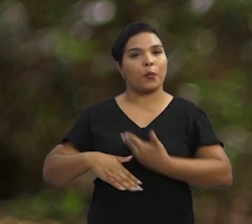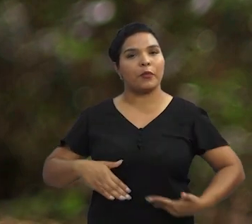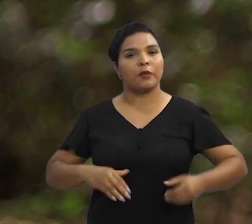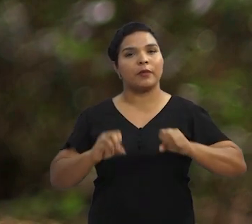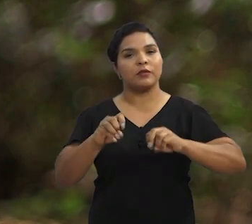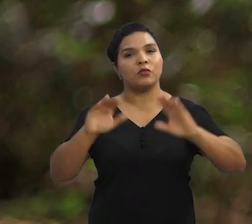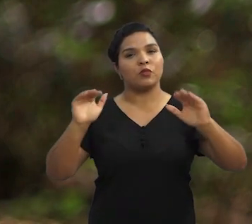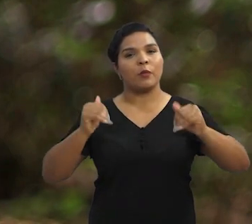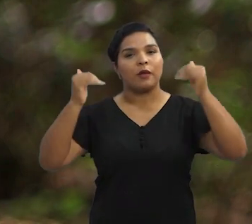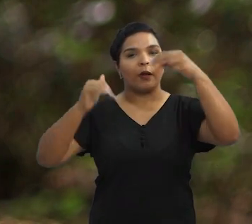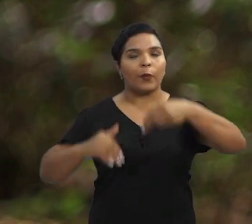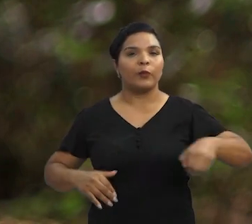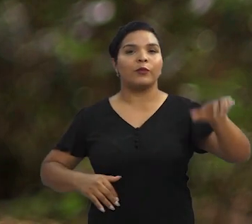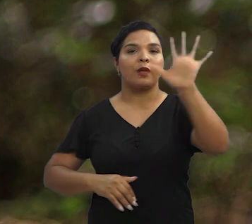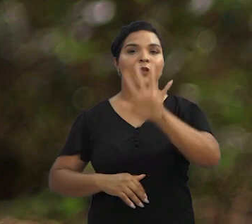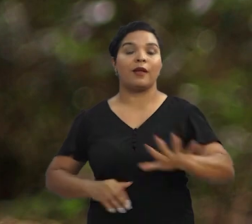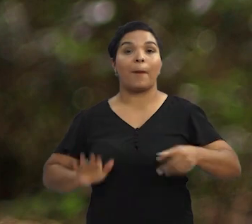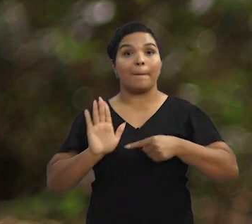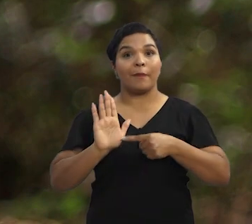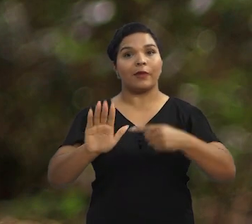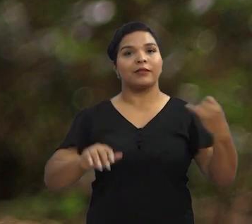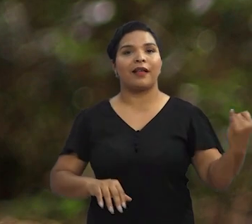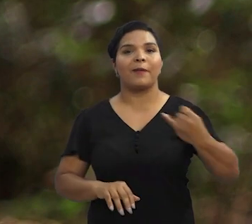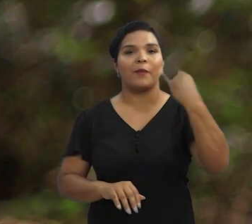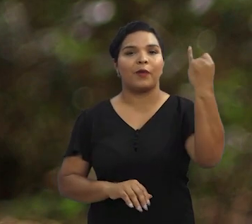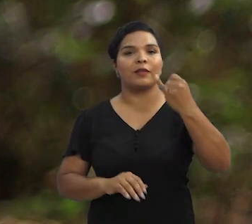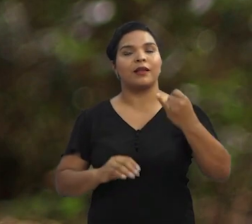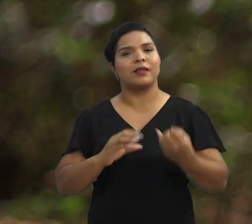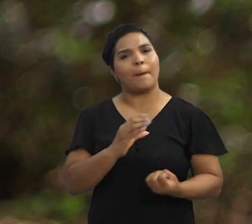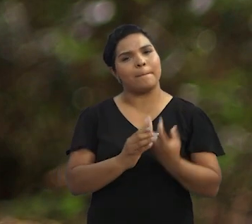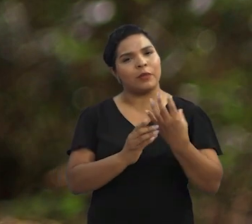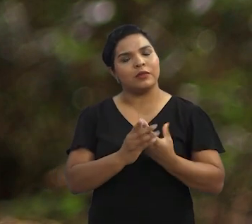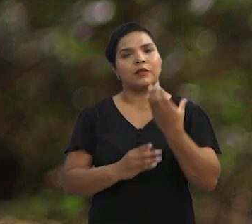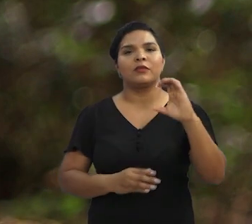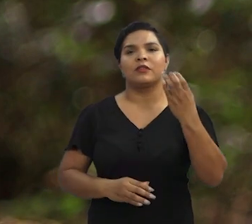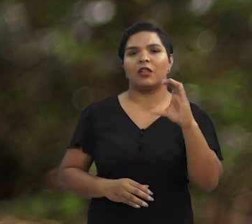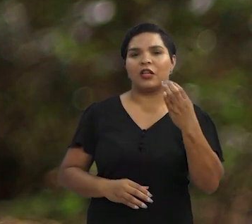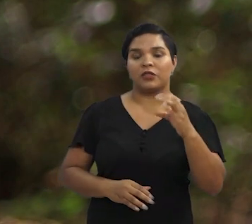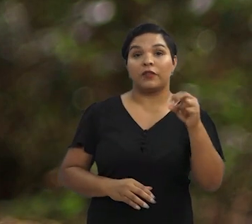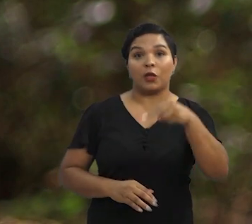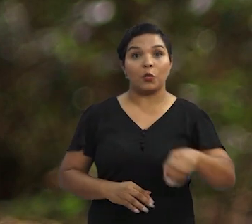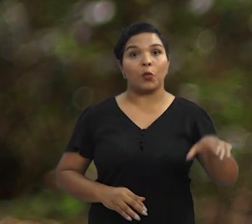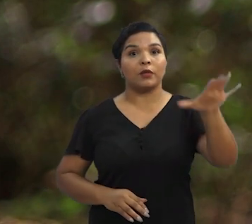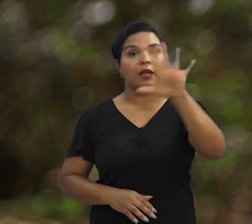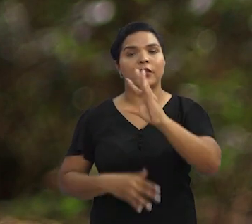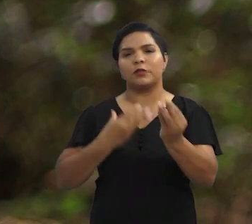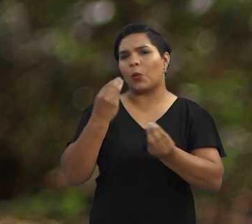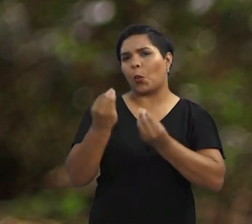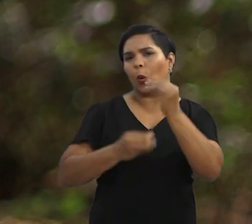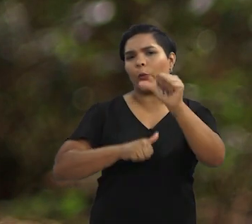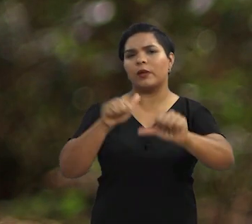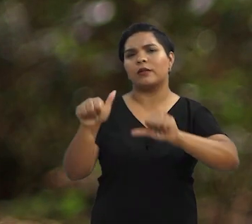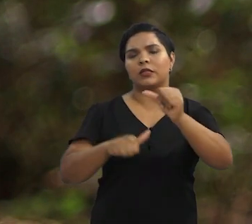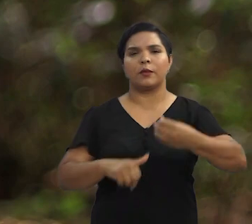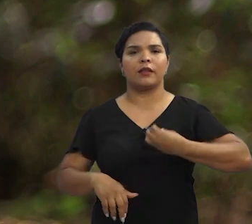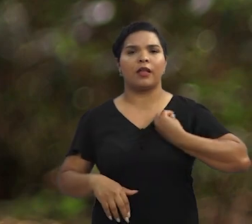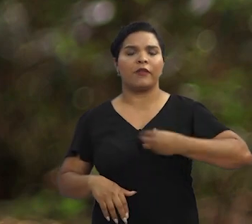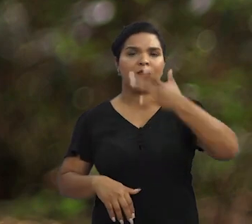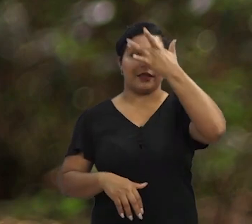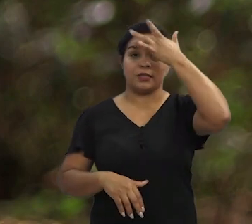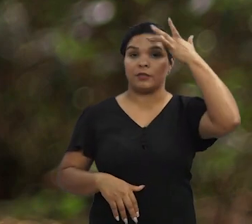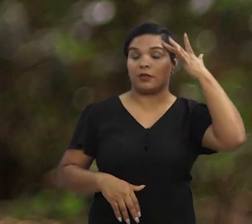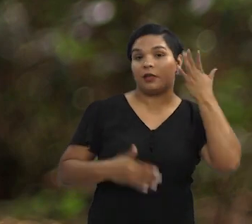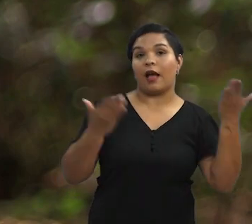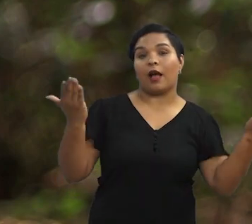superior nordestinas. Aqui a gente mostra a importância das produções científicas do Nordeste e como elas têm transformado a vida das pessoas.